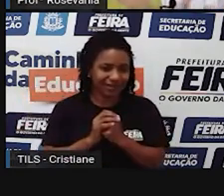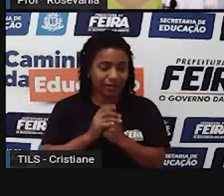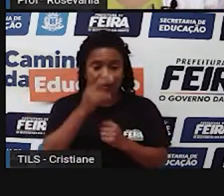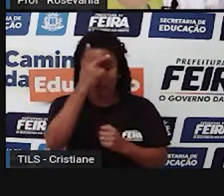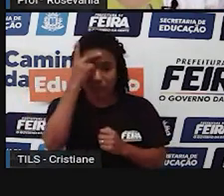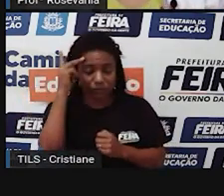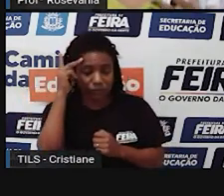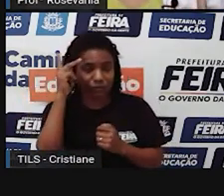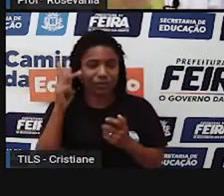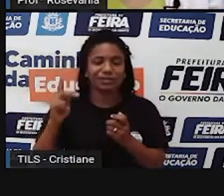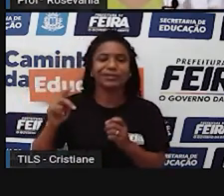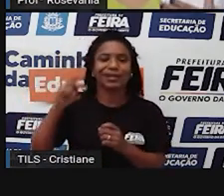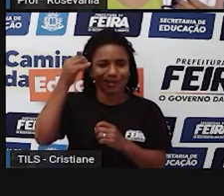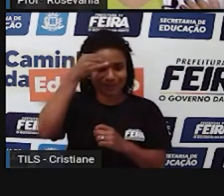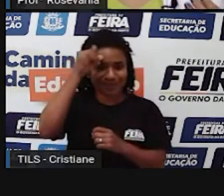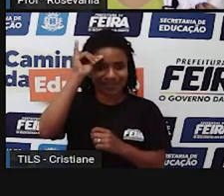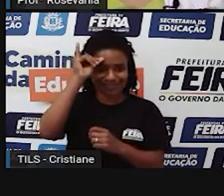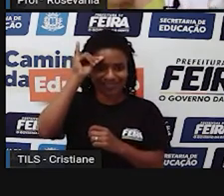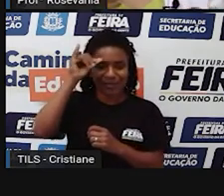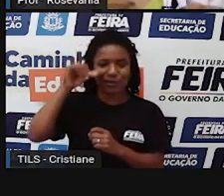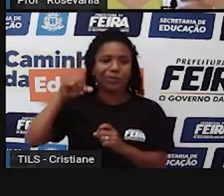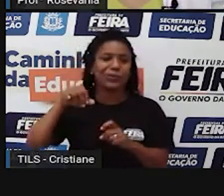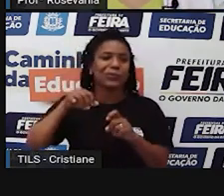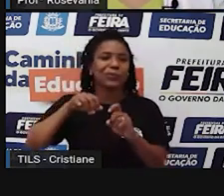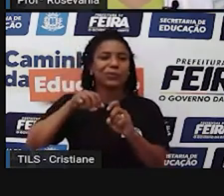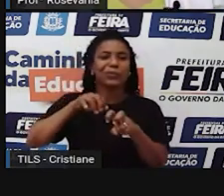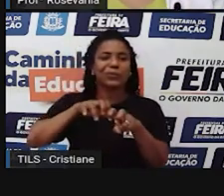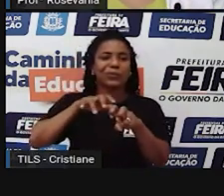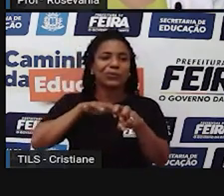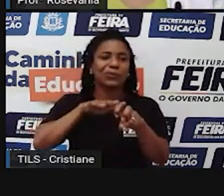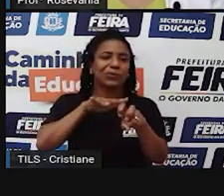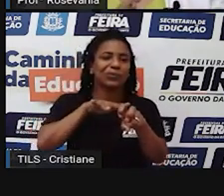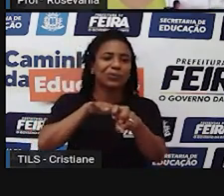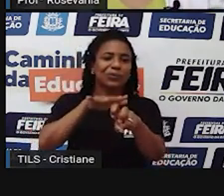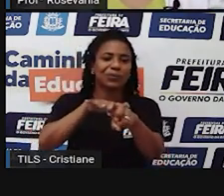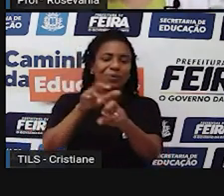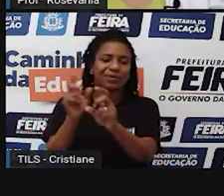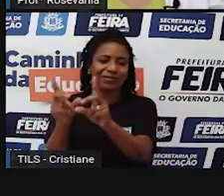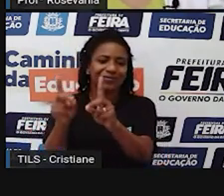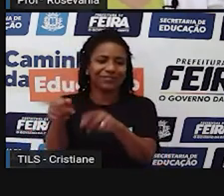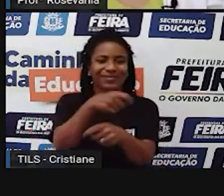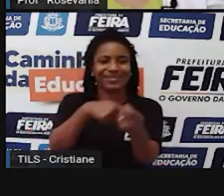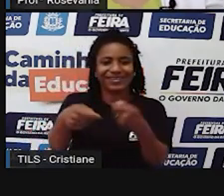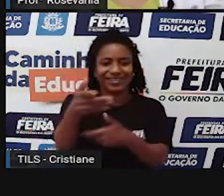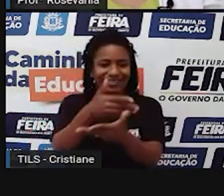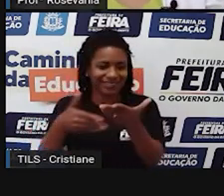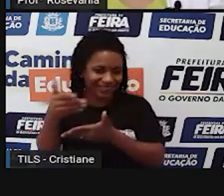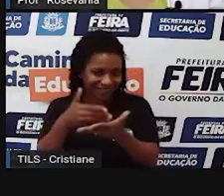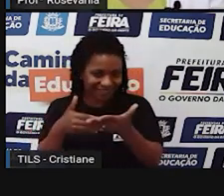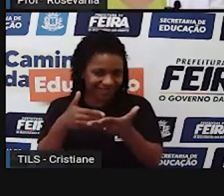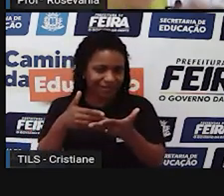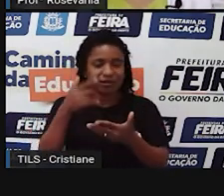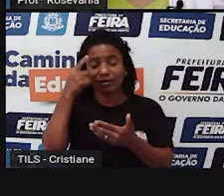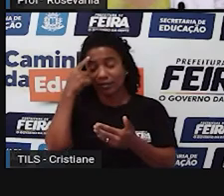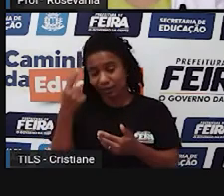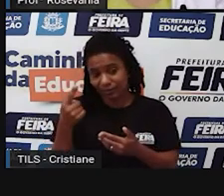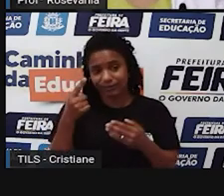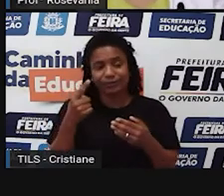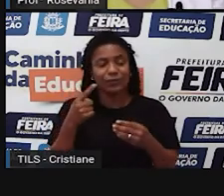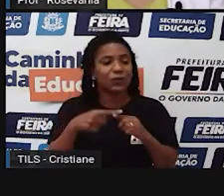tropeiros, que eram produtos que já vinham lá do setor primário, que estavam sendo levados para Salvador,